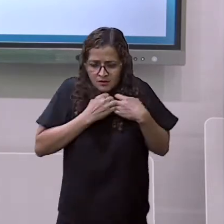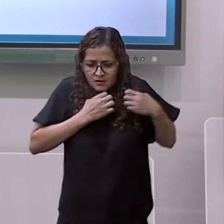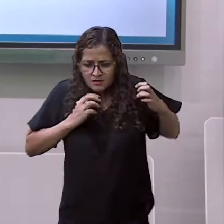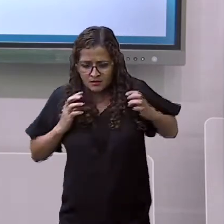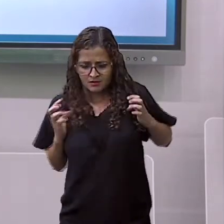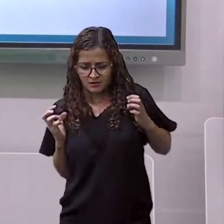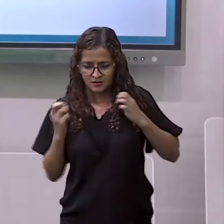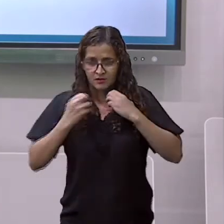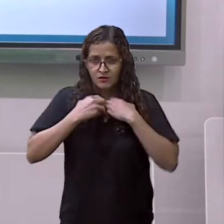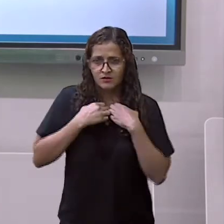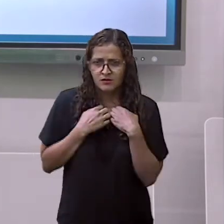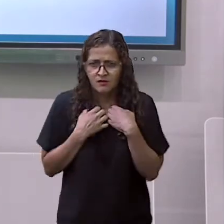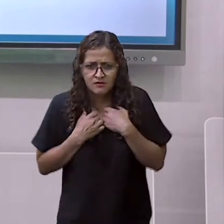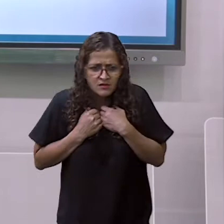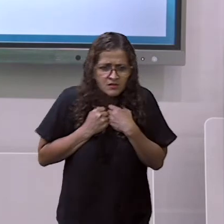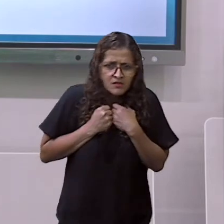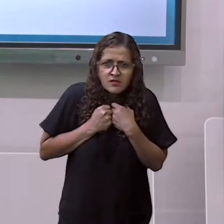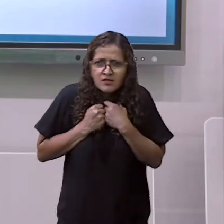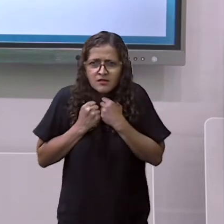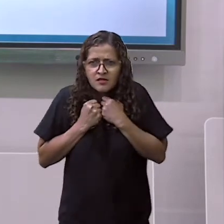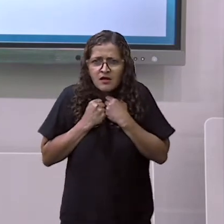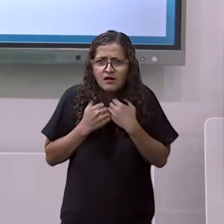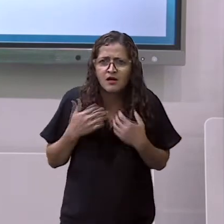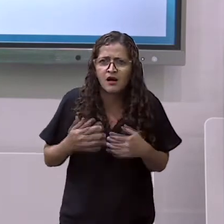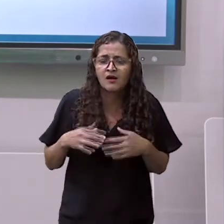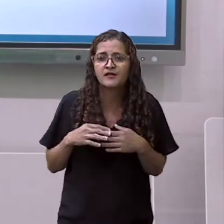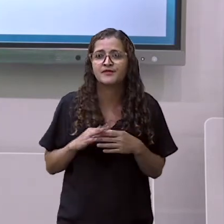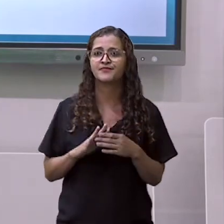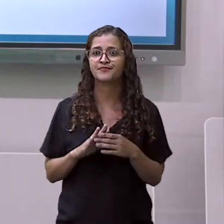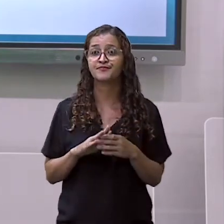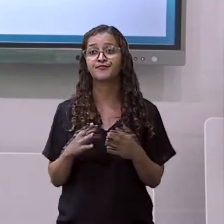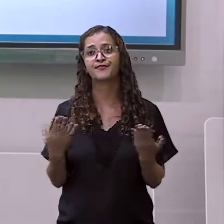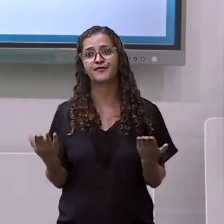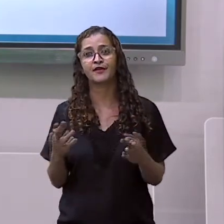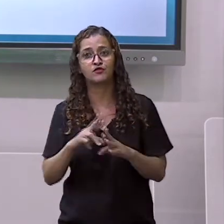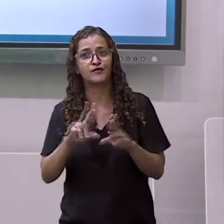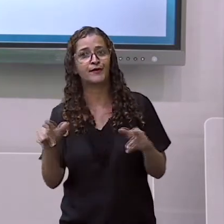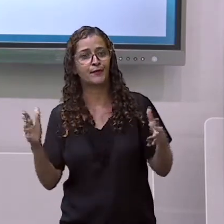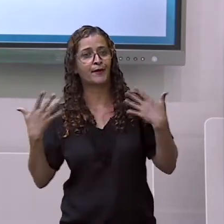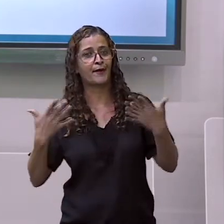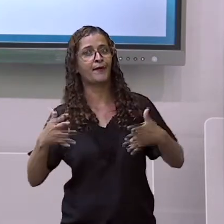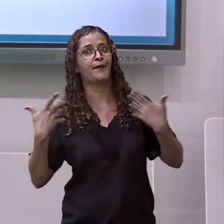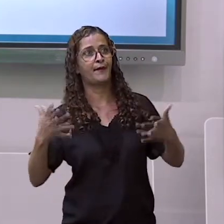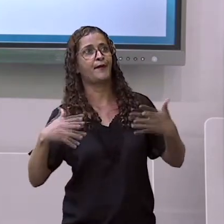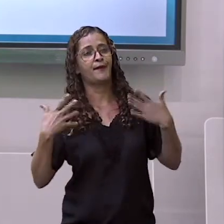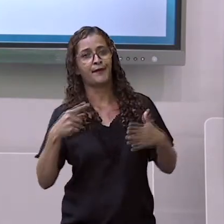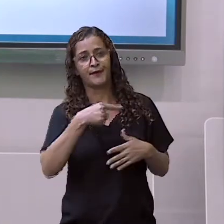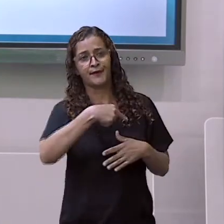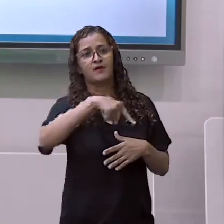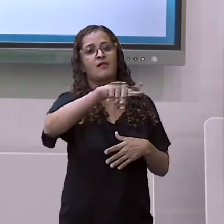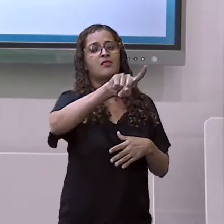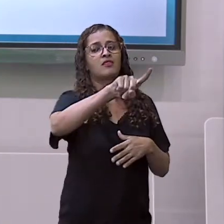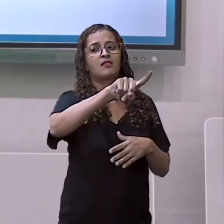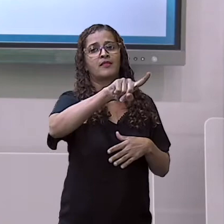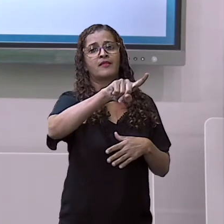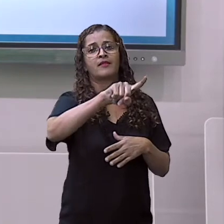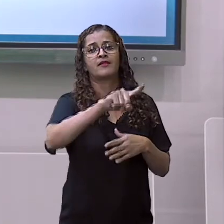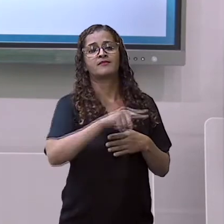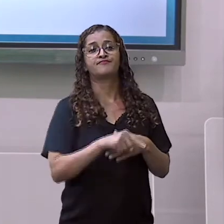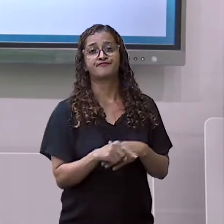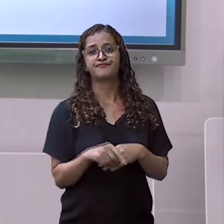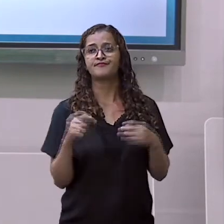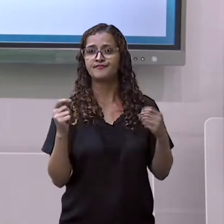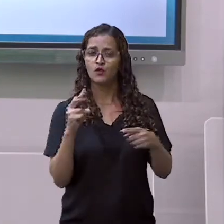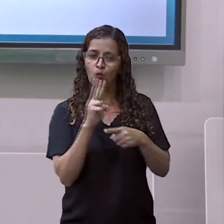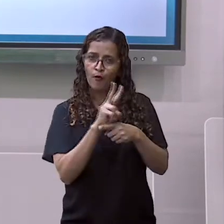sair à rua direito, temos que usar muito protetor solar, proteção na nossa cabeça. No inverno, a gente já procura usar